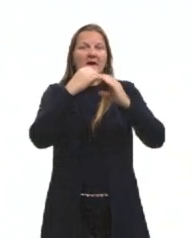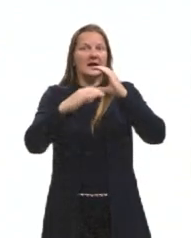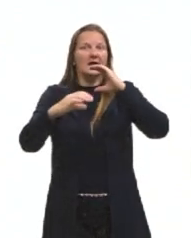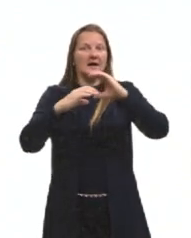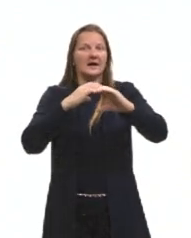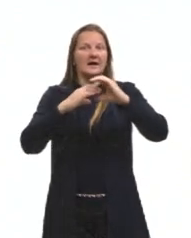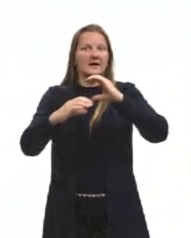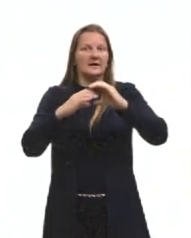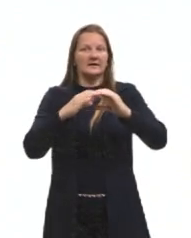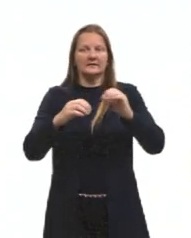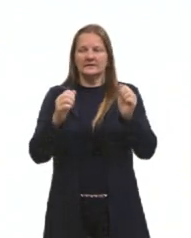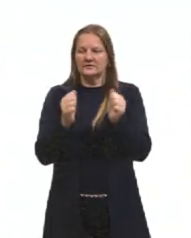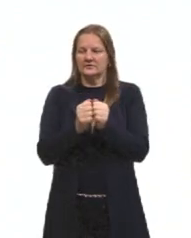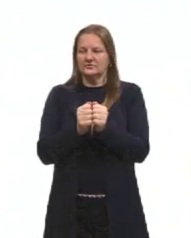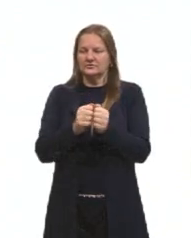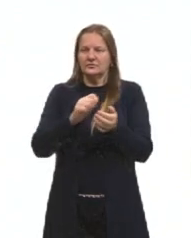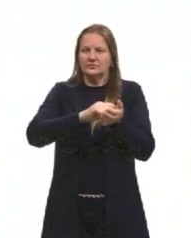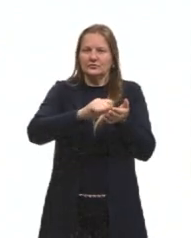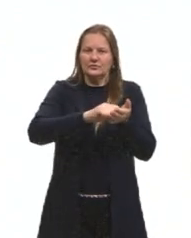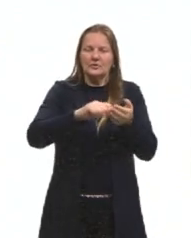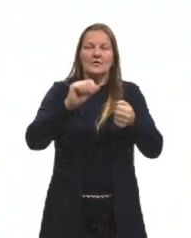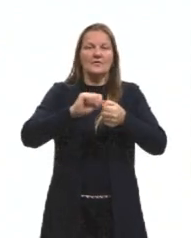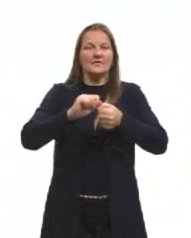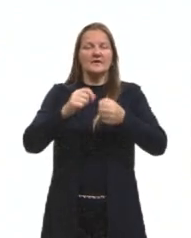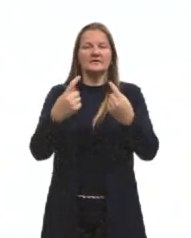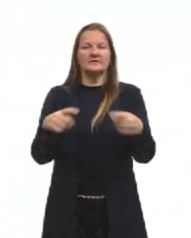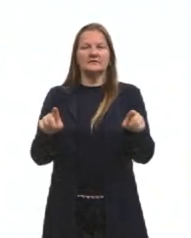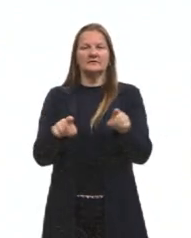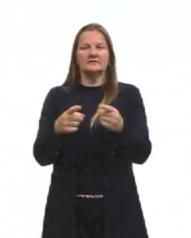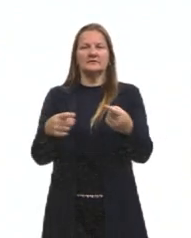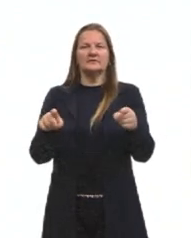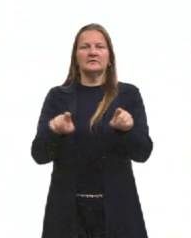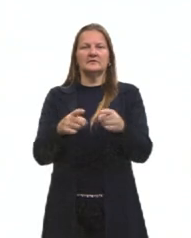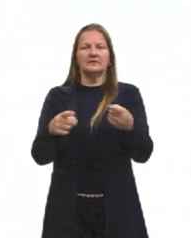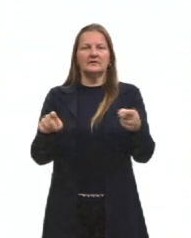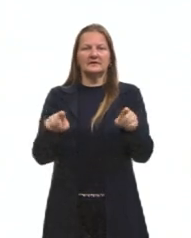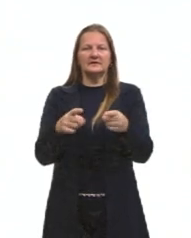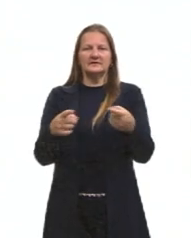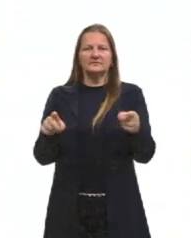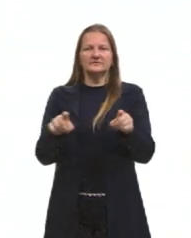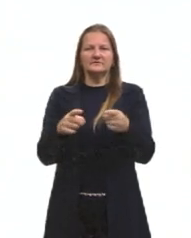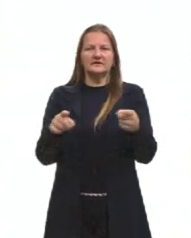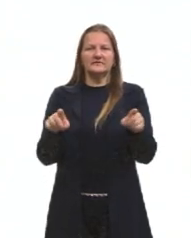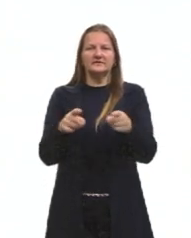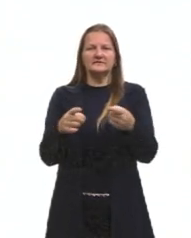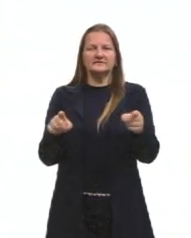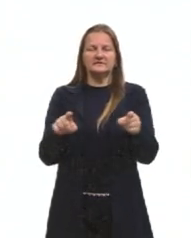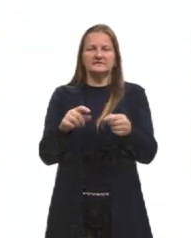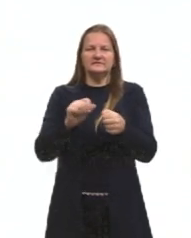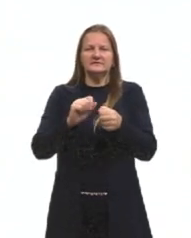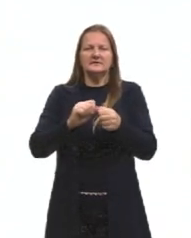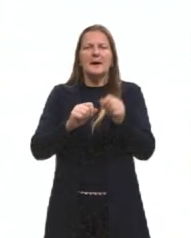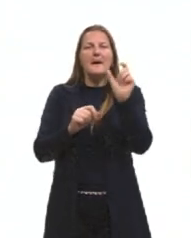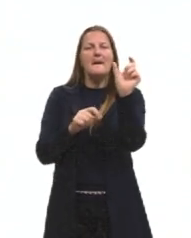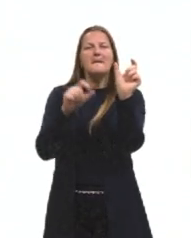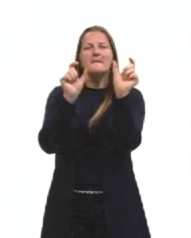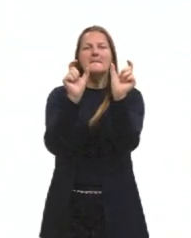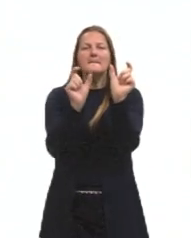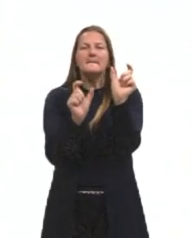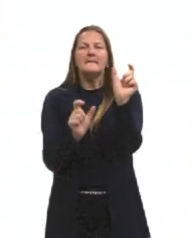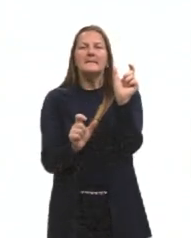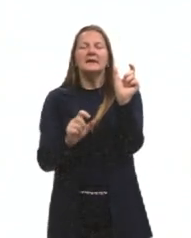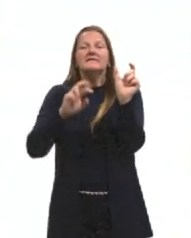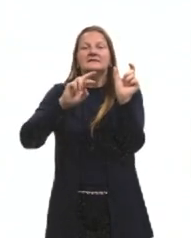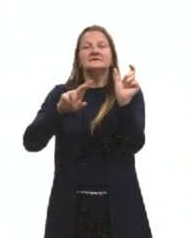a pouquinho vem. Ele fez essa música para mostrar a quantidade de palavras diferentes